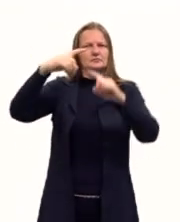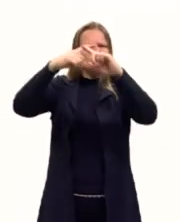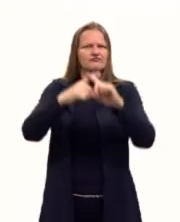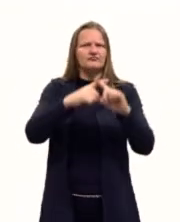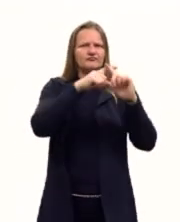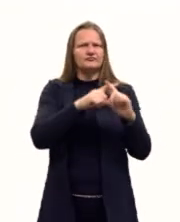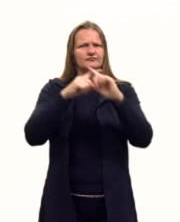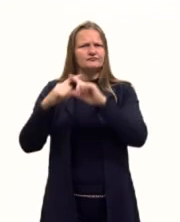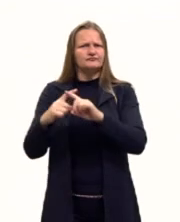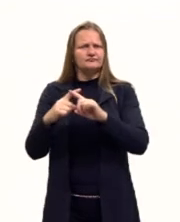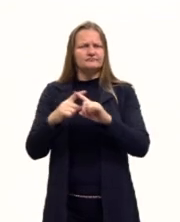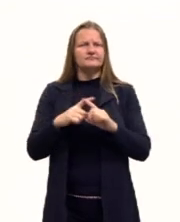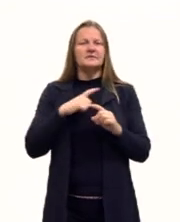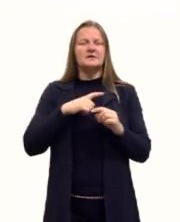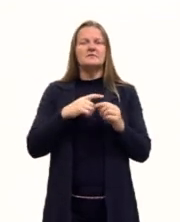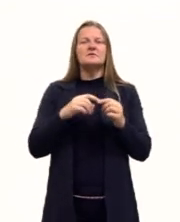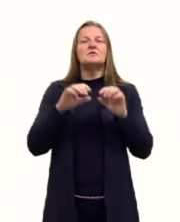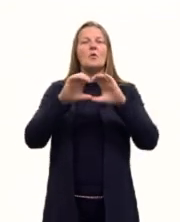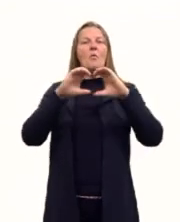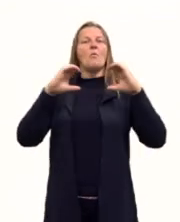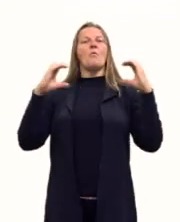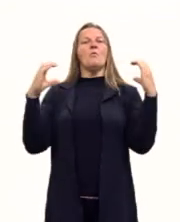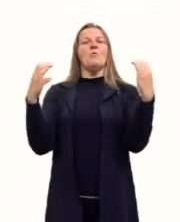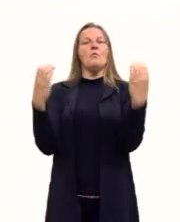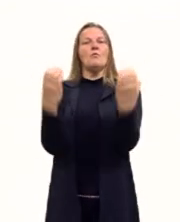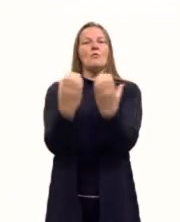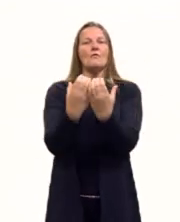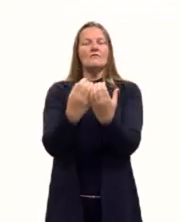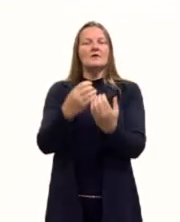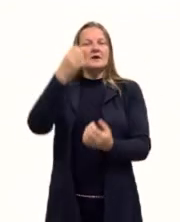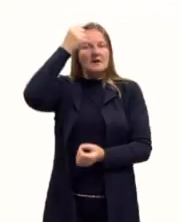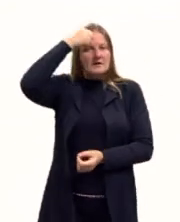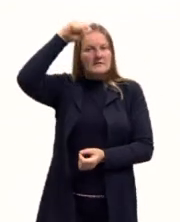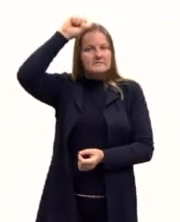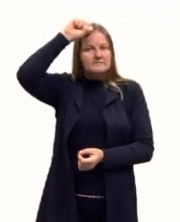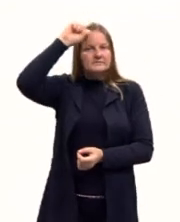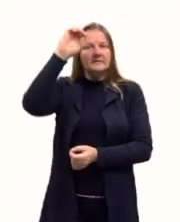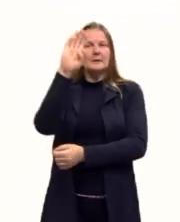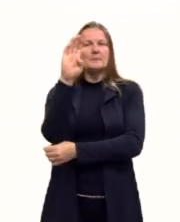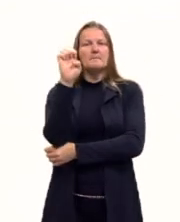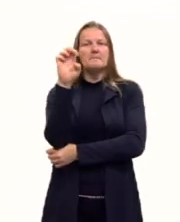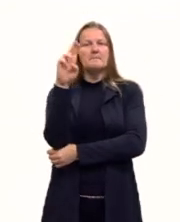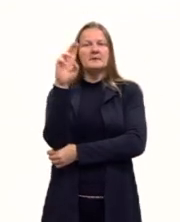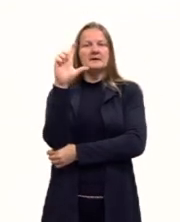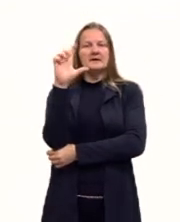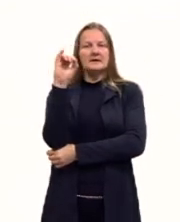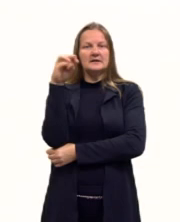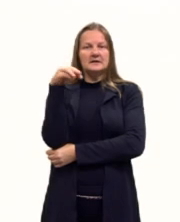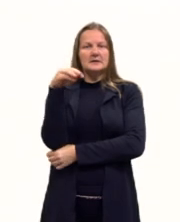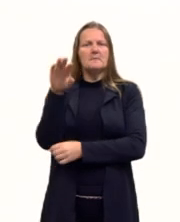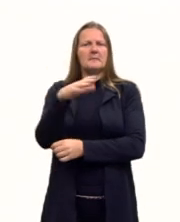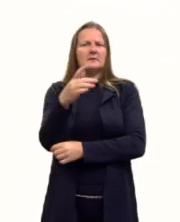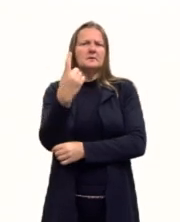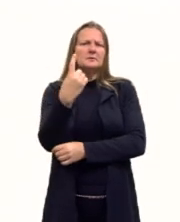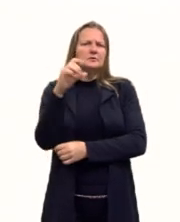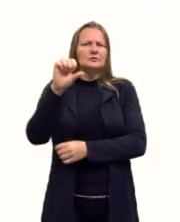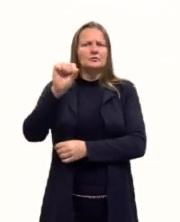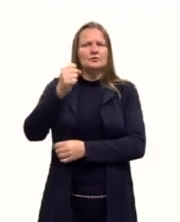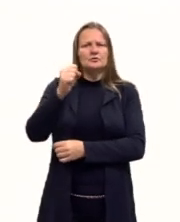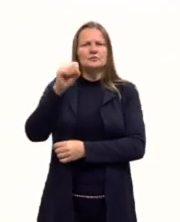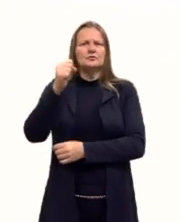eles fizeram uma conferência em Berlim, no final de 1884 e início de